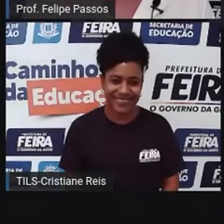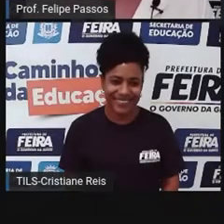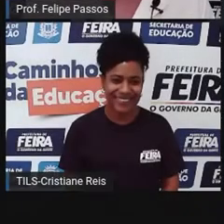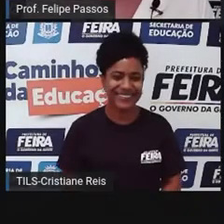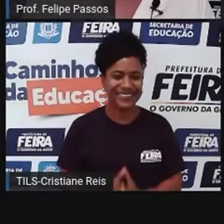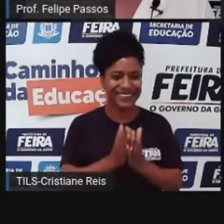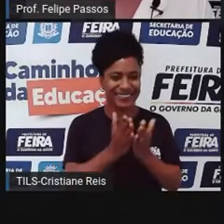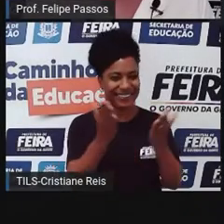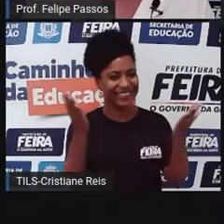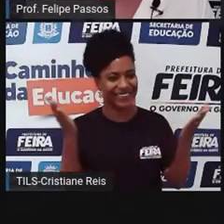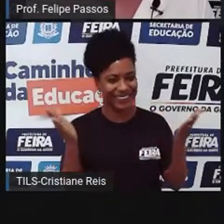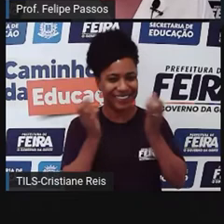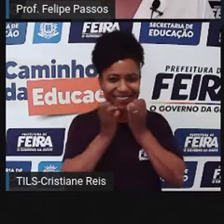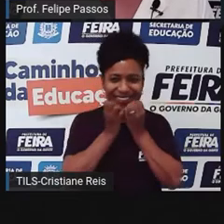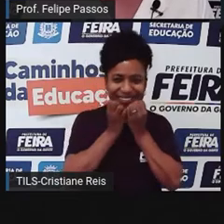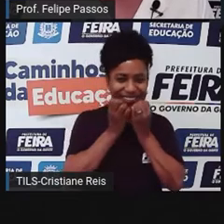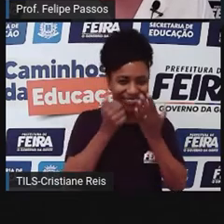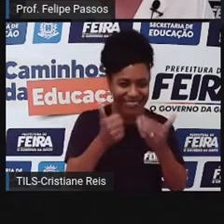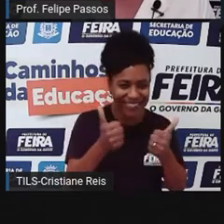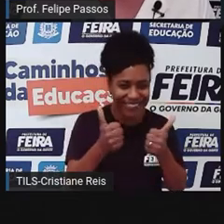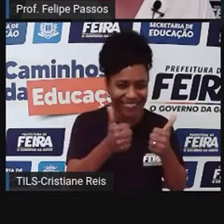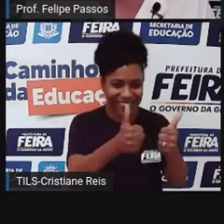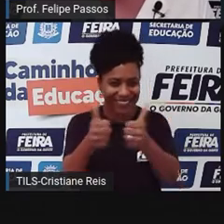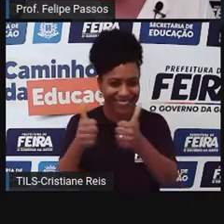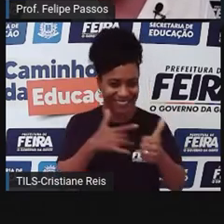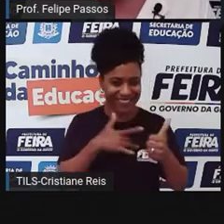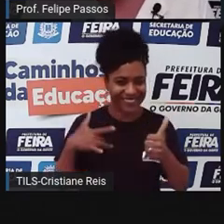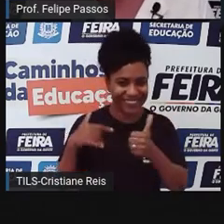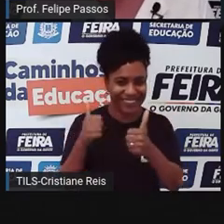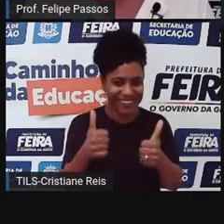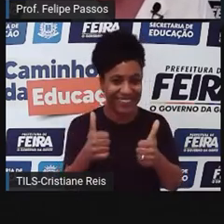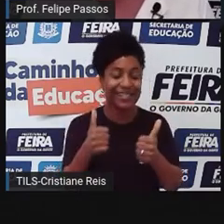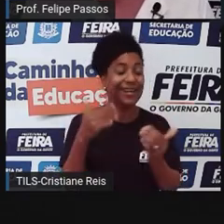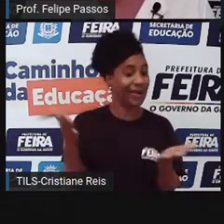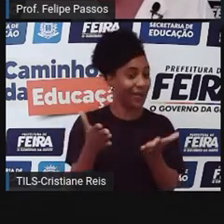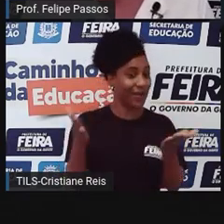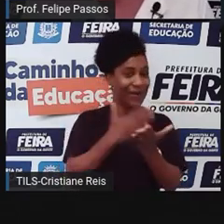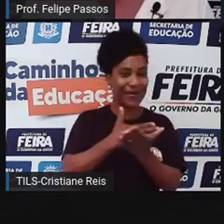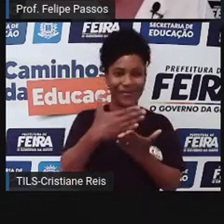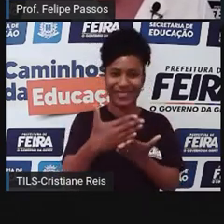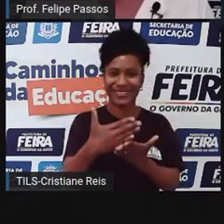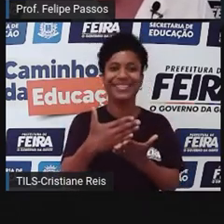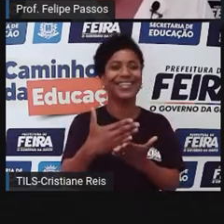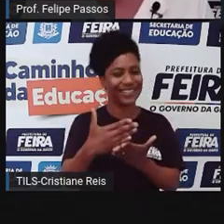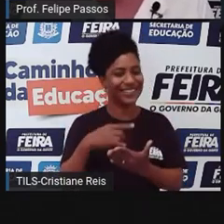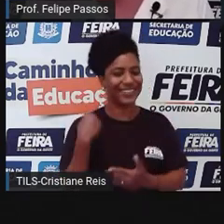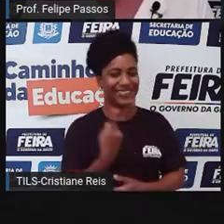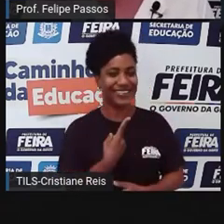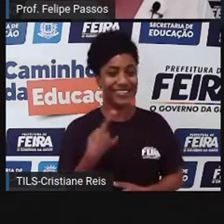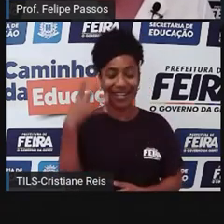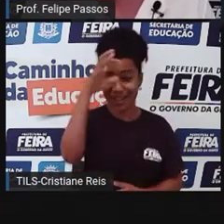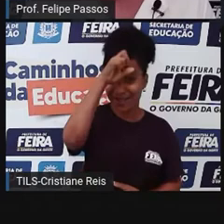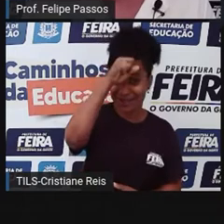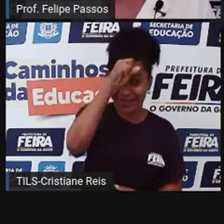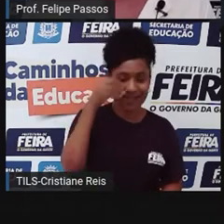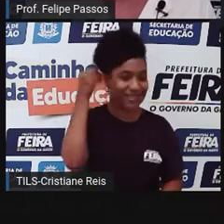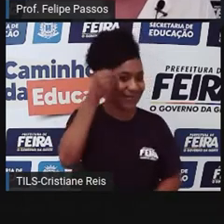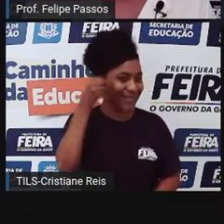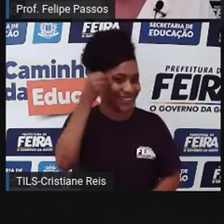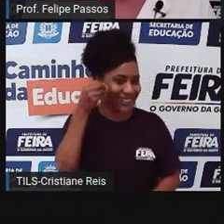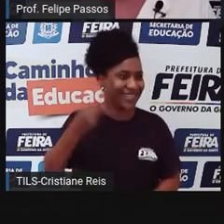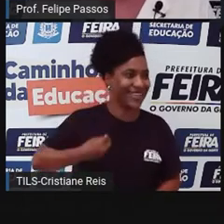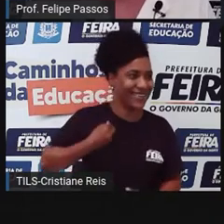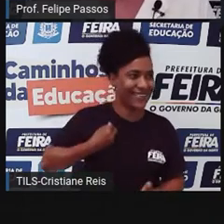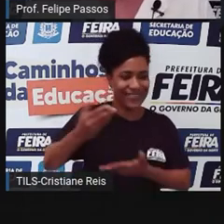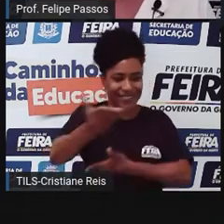Oi gente, tudo bem com vocês? Estamos começando aqui mais um momento Saberes e Viveres. Meu nome é Felipe